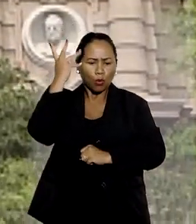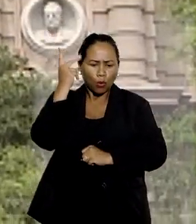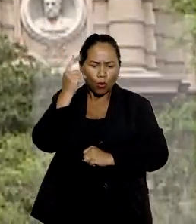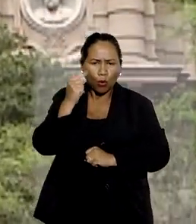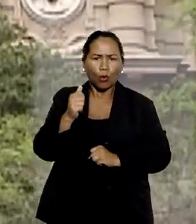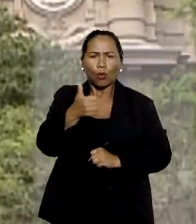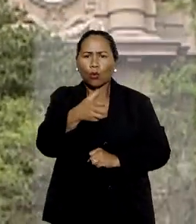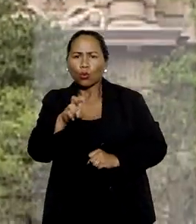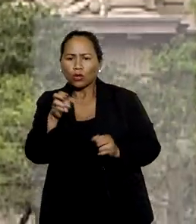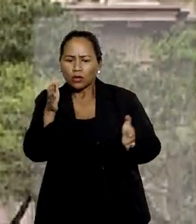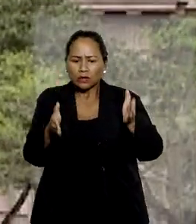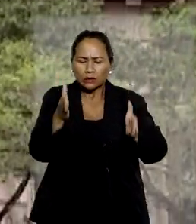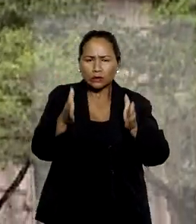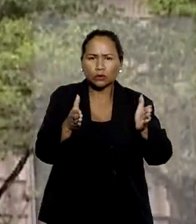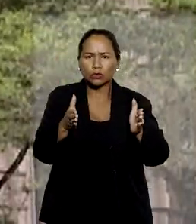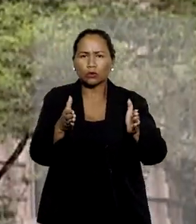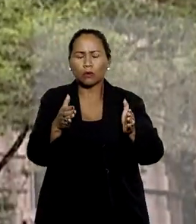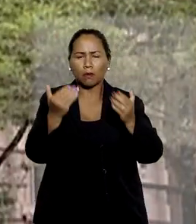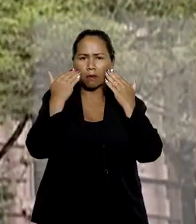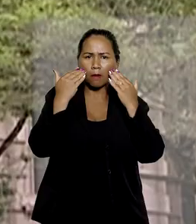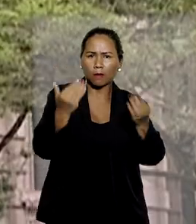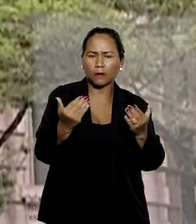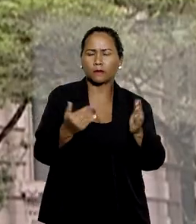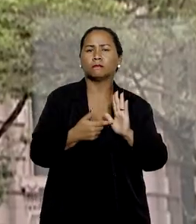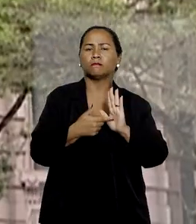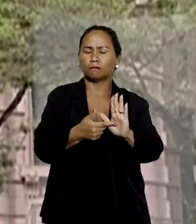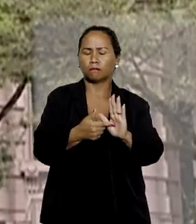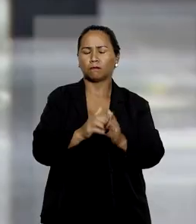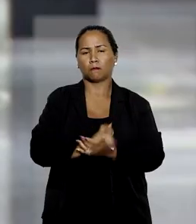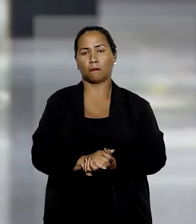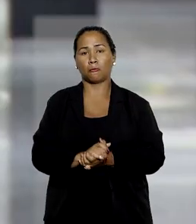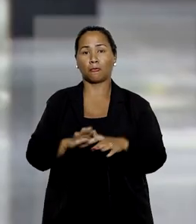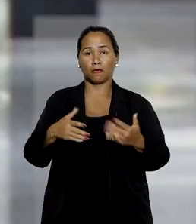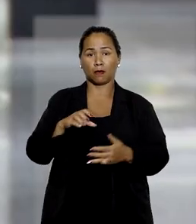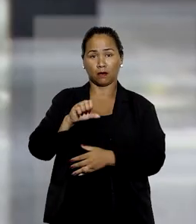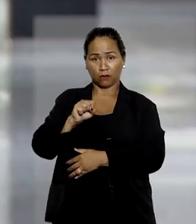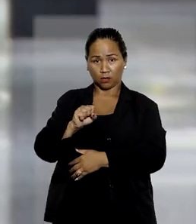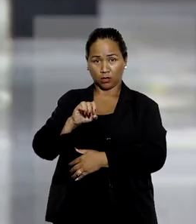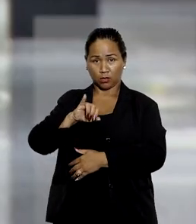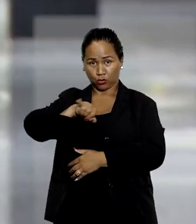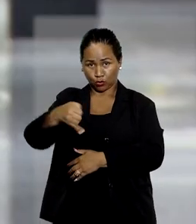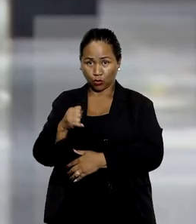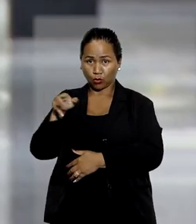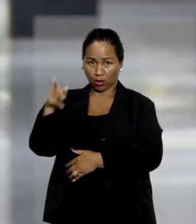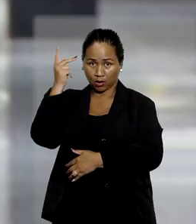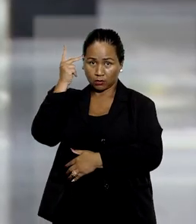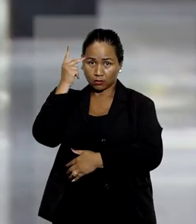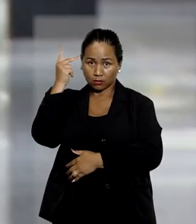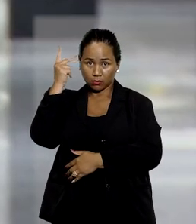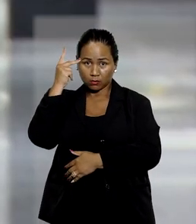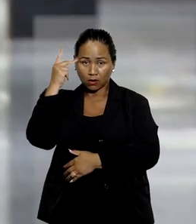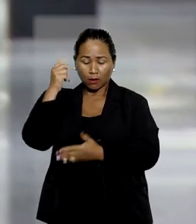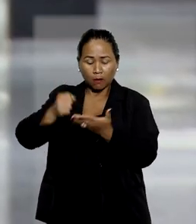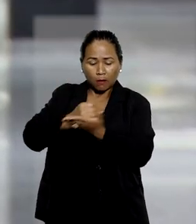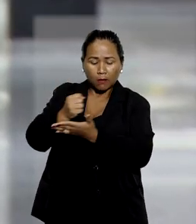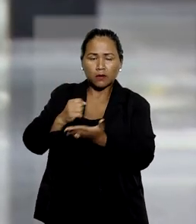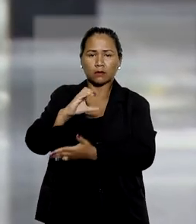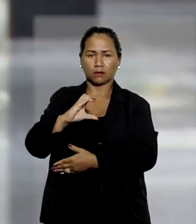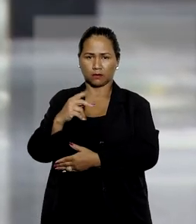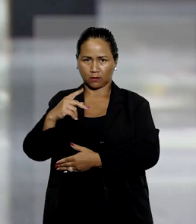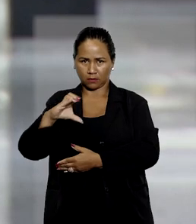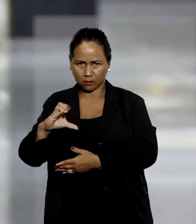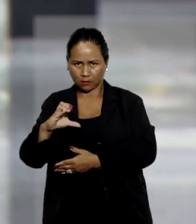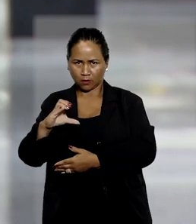15 dias úteis legalmente previstos para sua apresentação. Na decisão, o TJ de São Paulo, com base no Código de